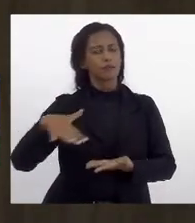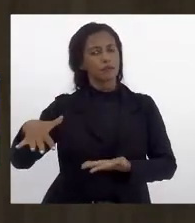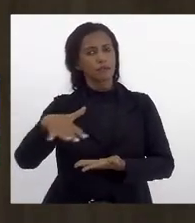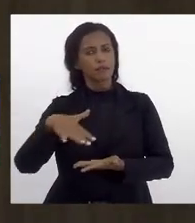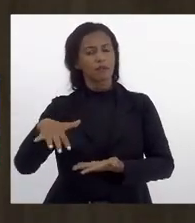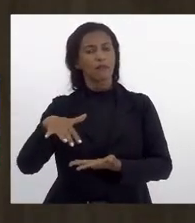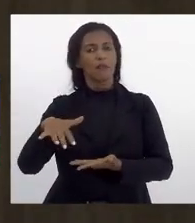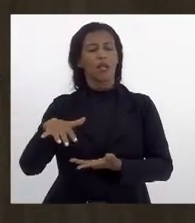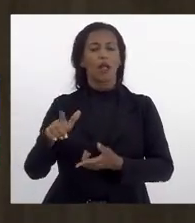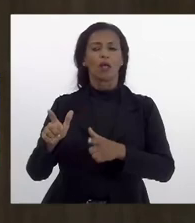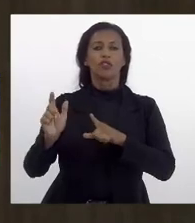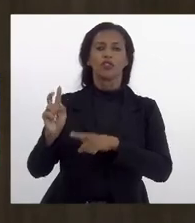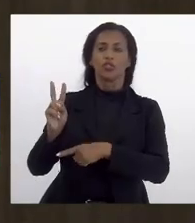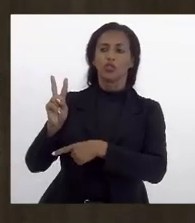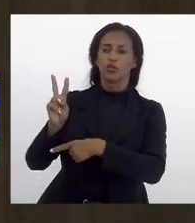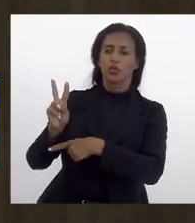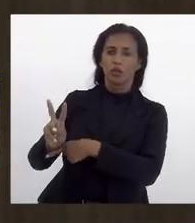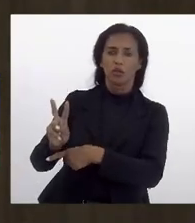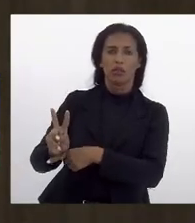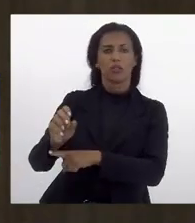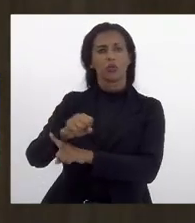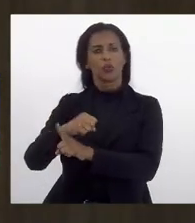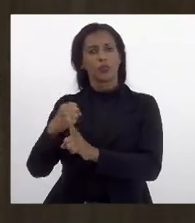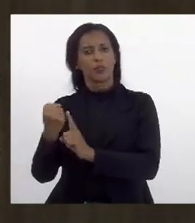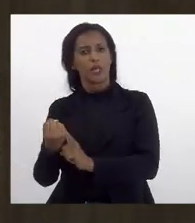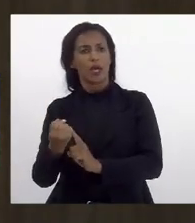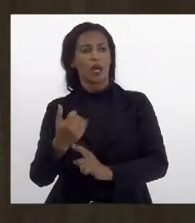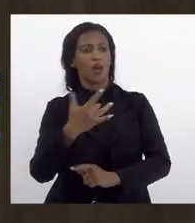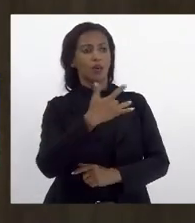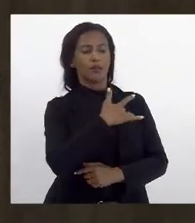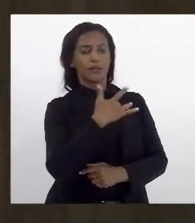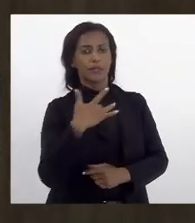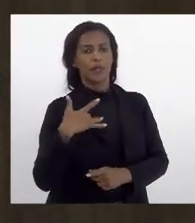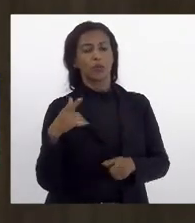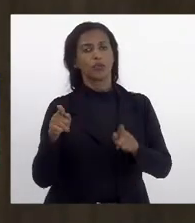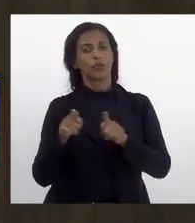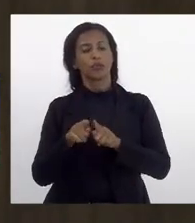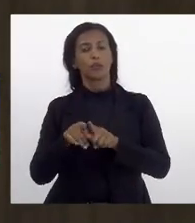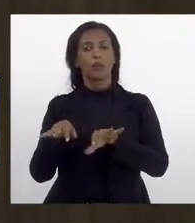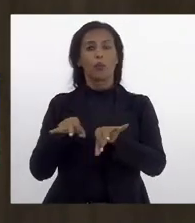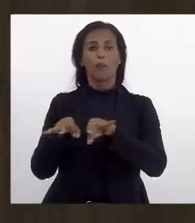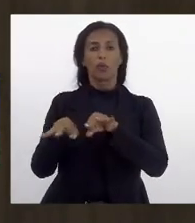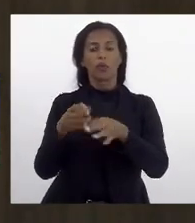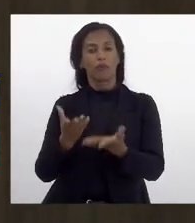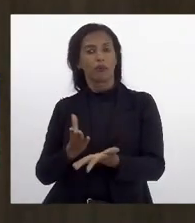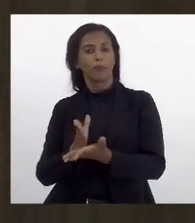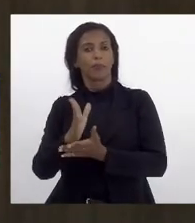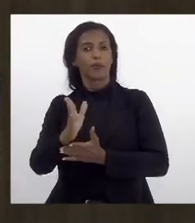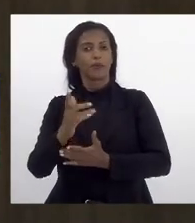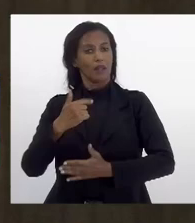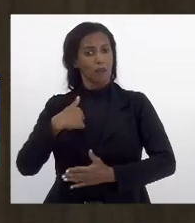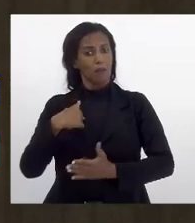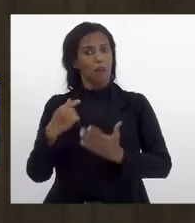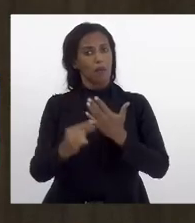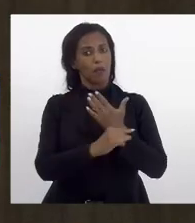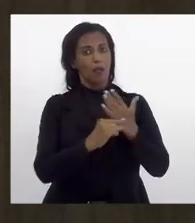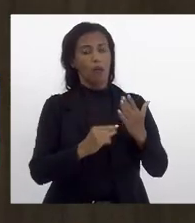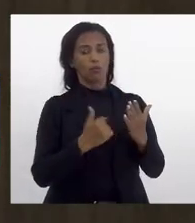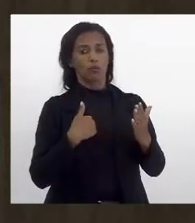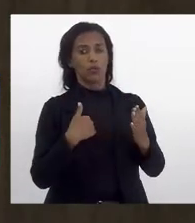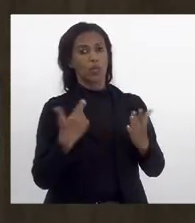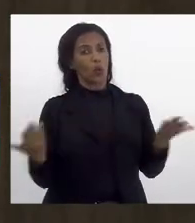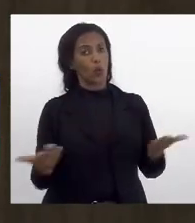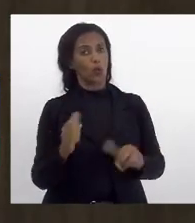assistência social espaços de saúde bem como o projeto que já foi aprovado aqui de minha autoria e hoje é lei